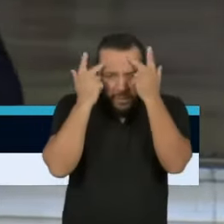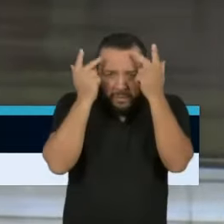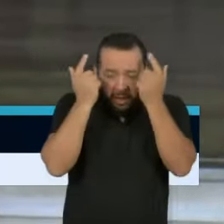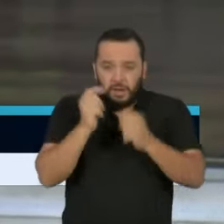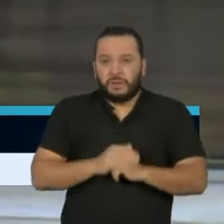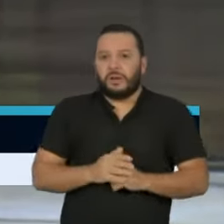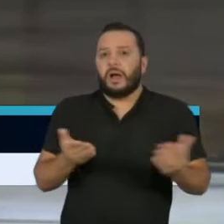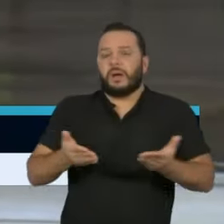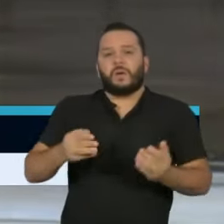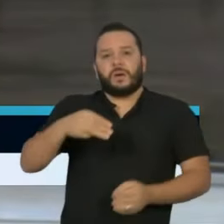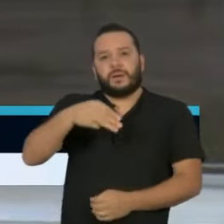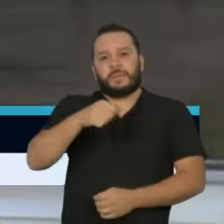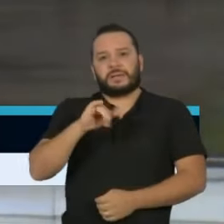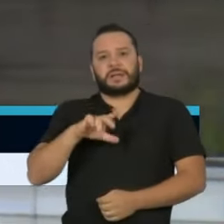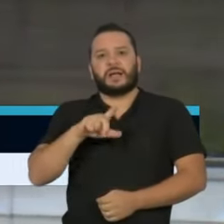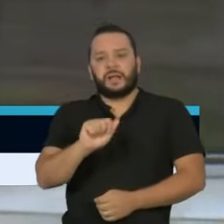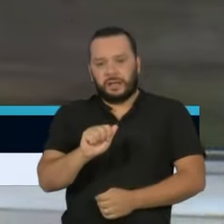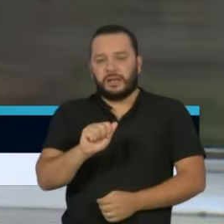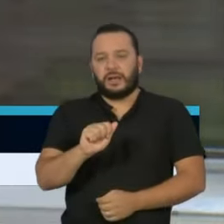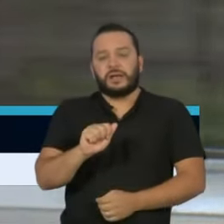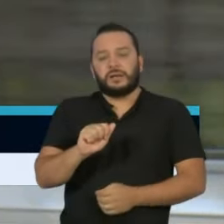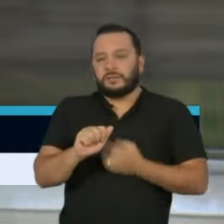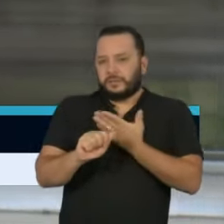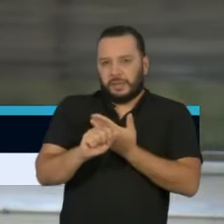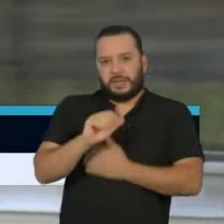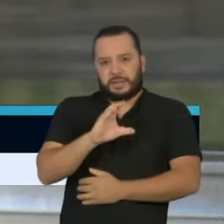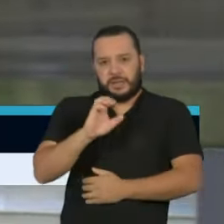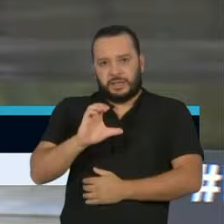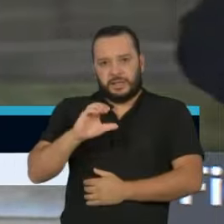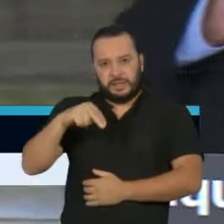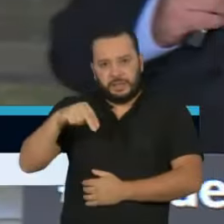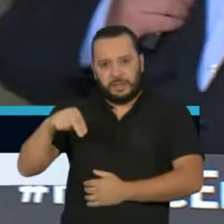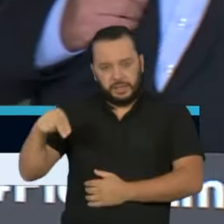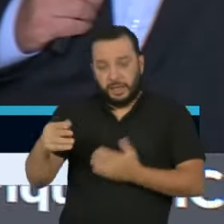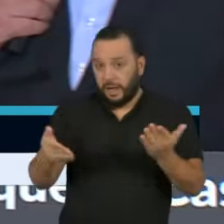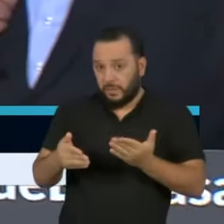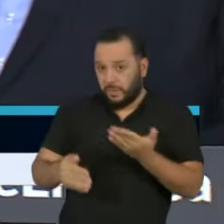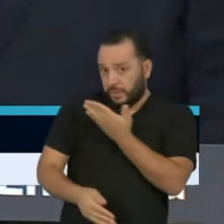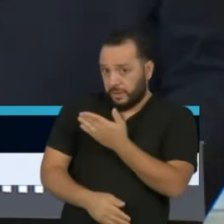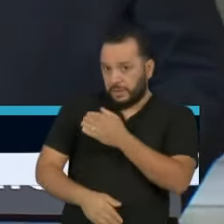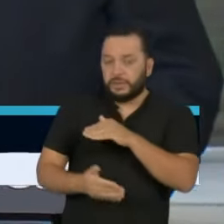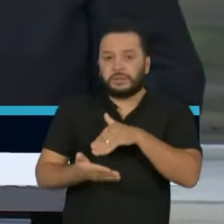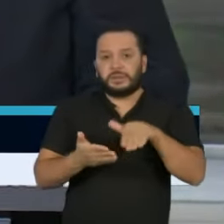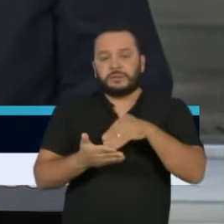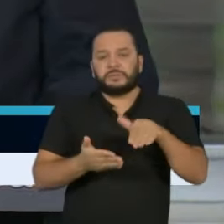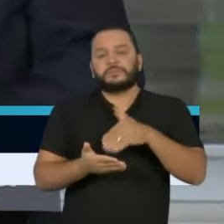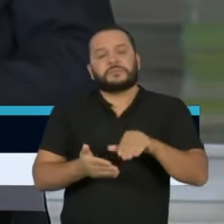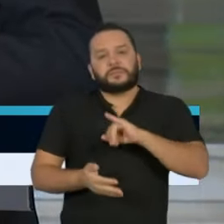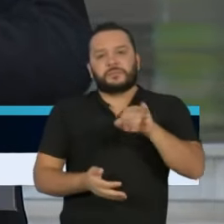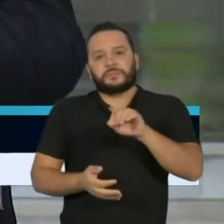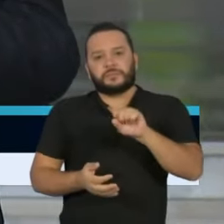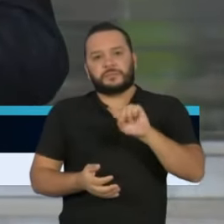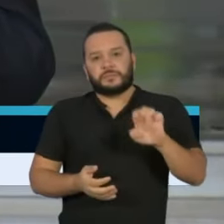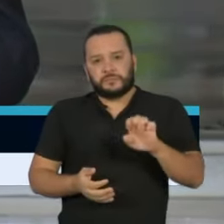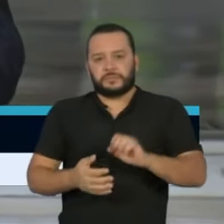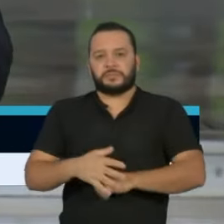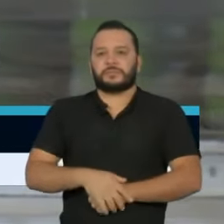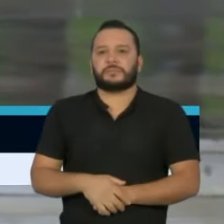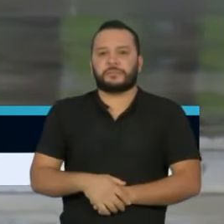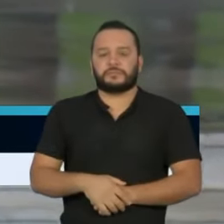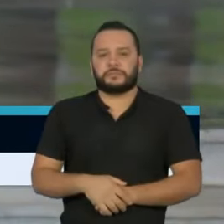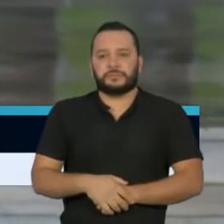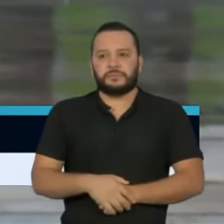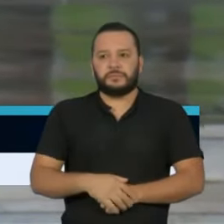Raal, da CNN. Responde o secretário de Saúde, José Henrique Guerra. Os leitos de enfermania se distribuem pelo